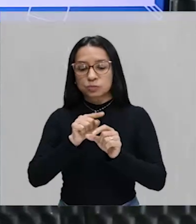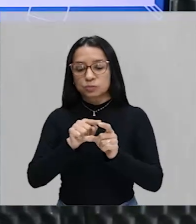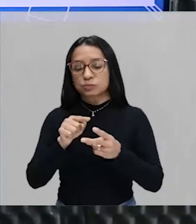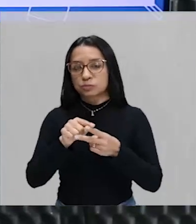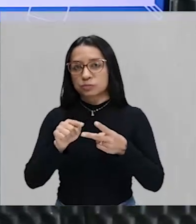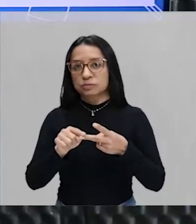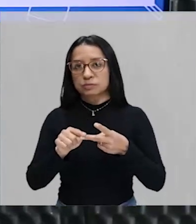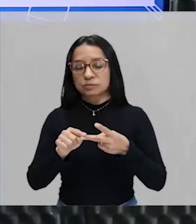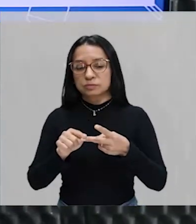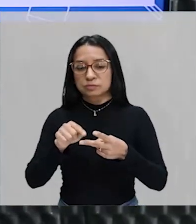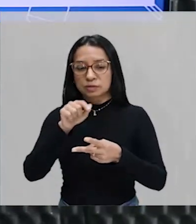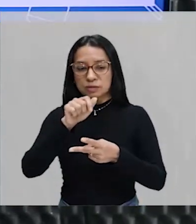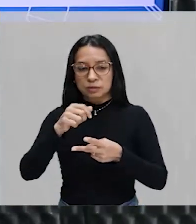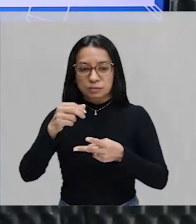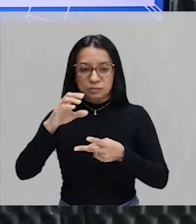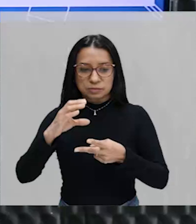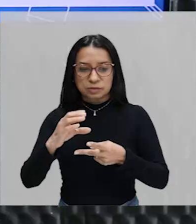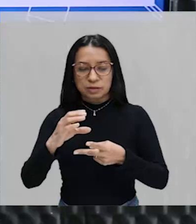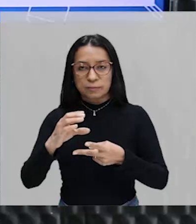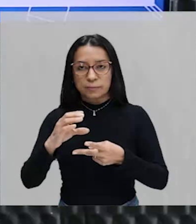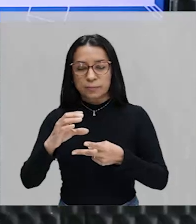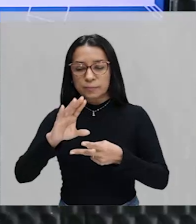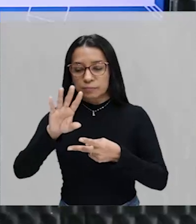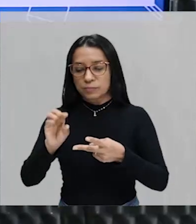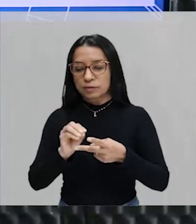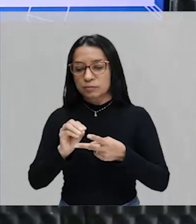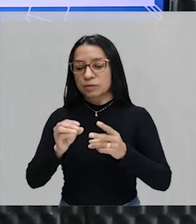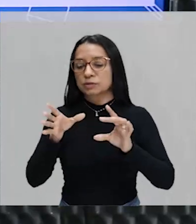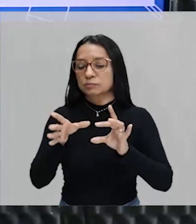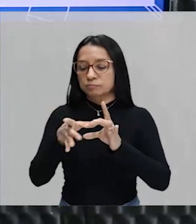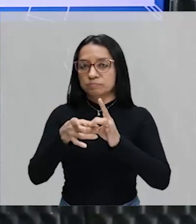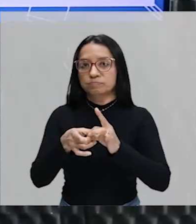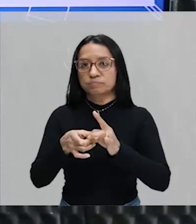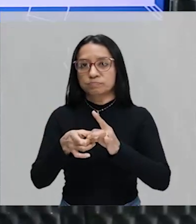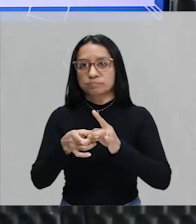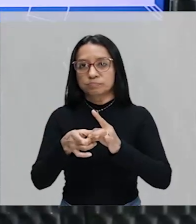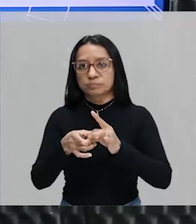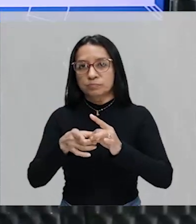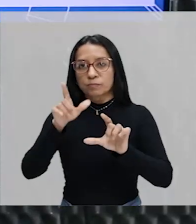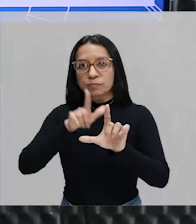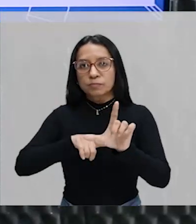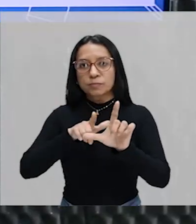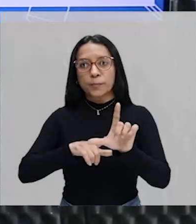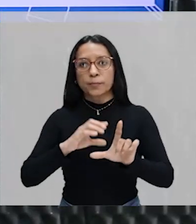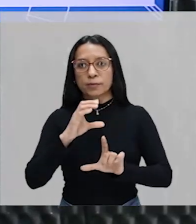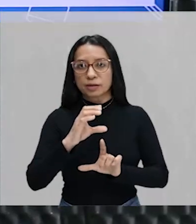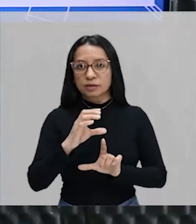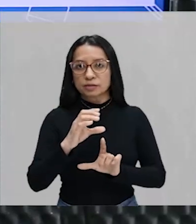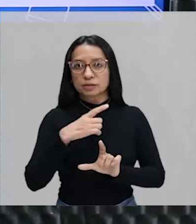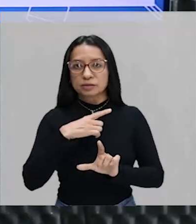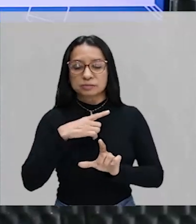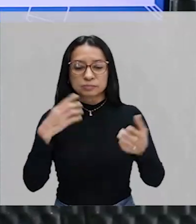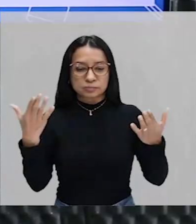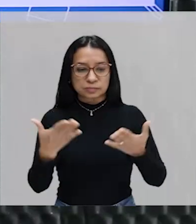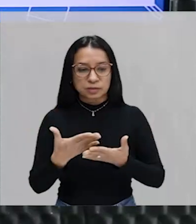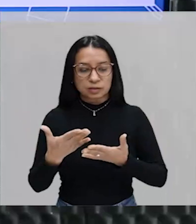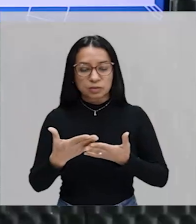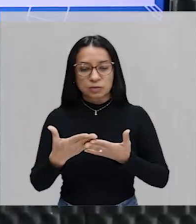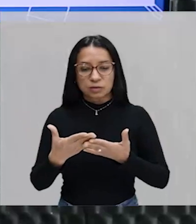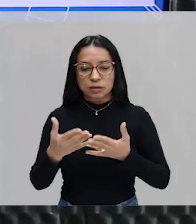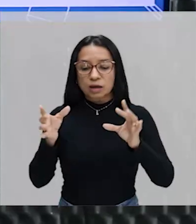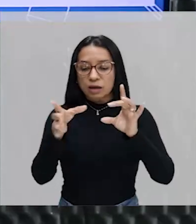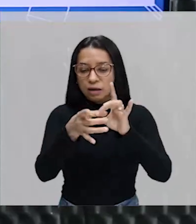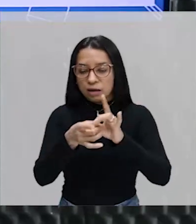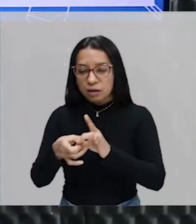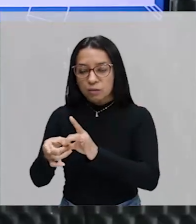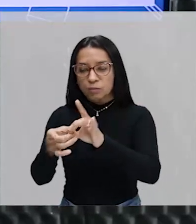é o elemento C. Então, ele faz parte da interseção. Na letra C, eu tenho agora a união